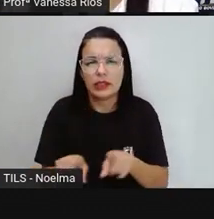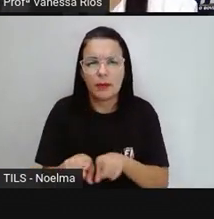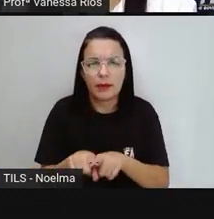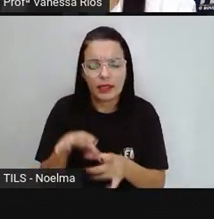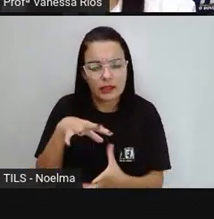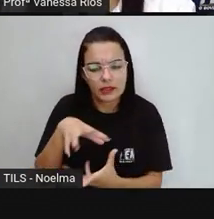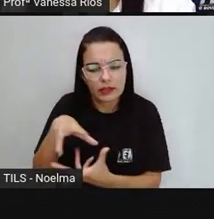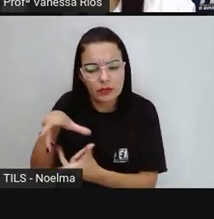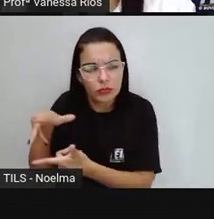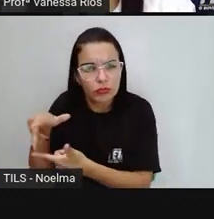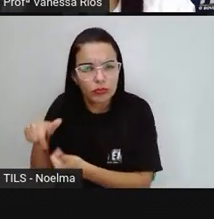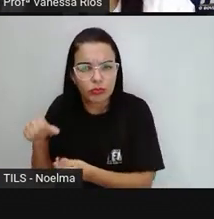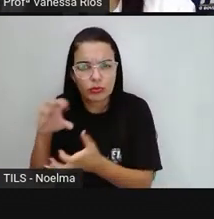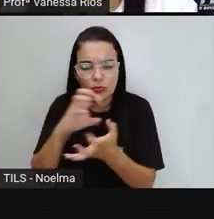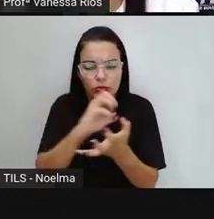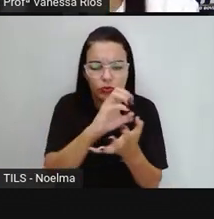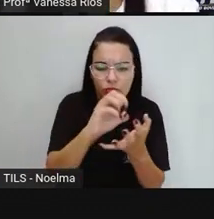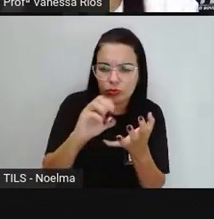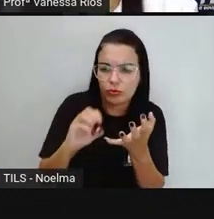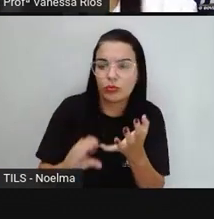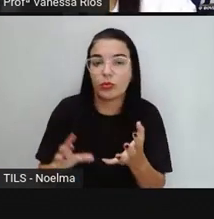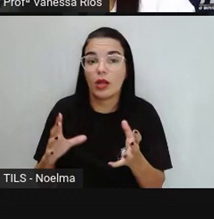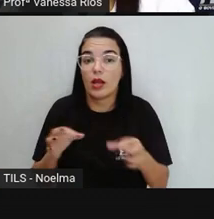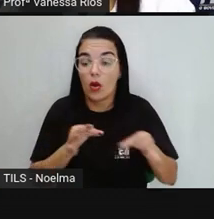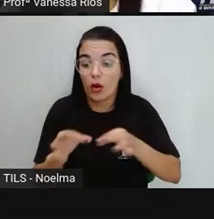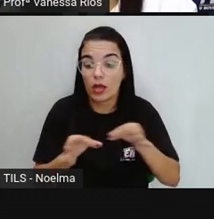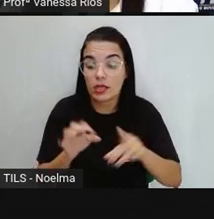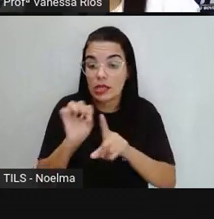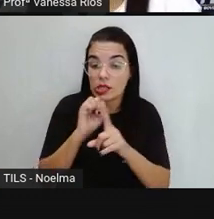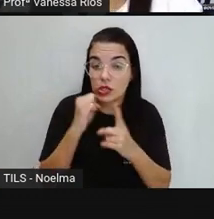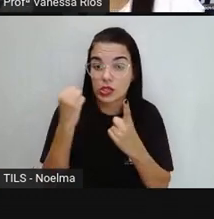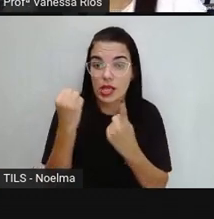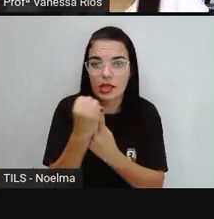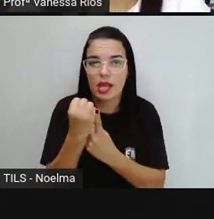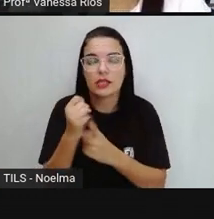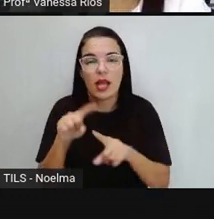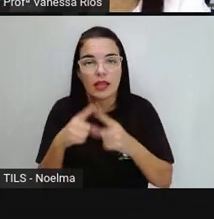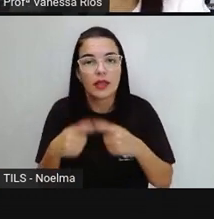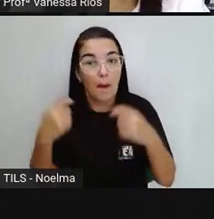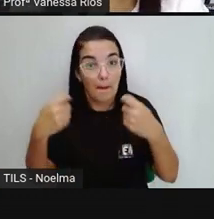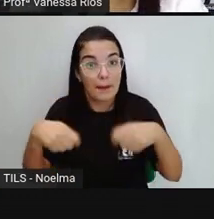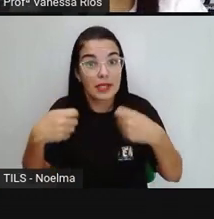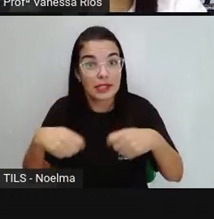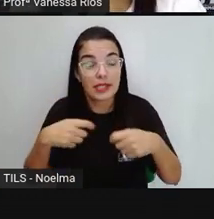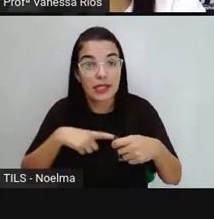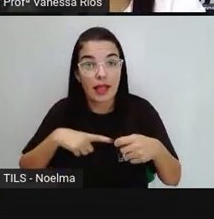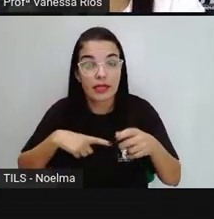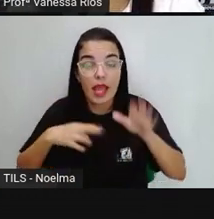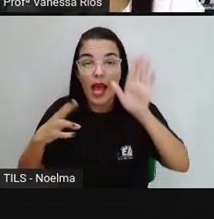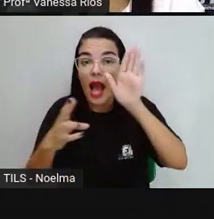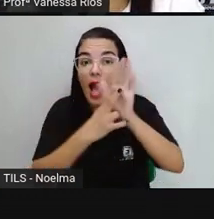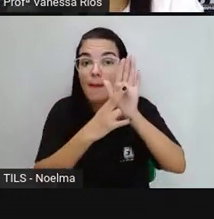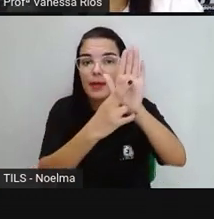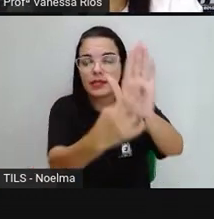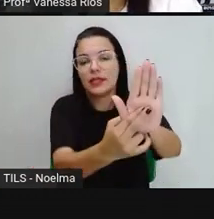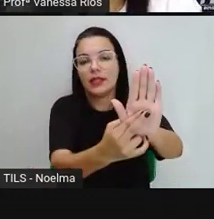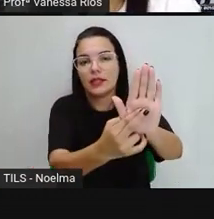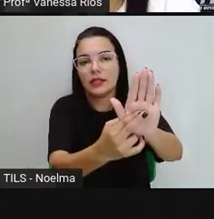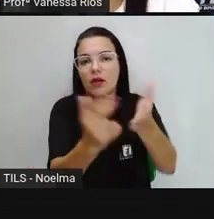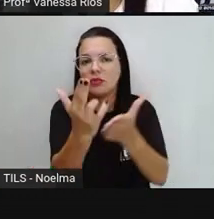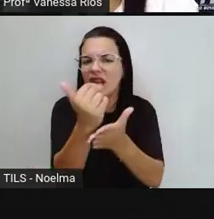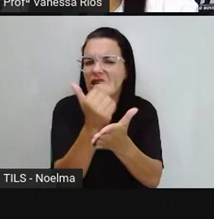organização da sociedade, nós observamos que a necessidade de representar isso através dos